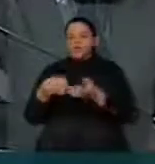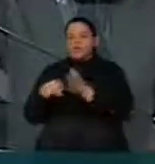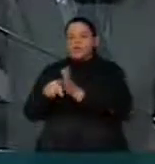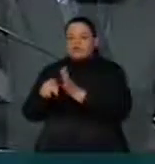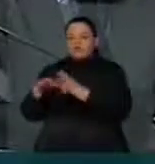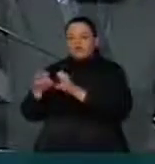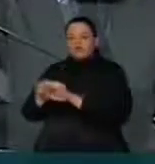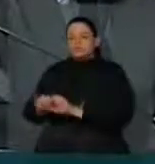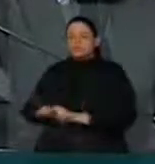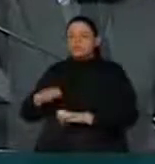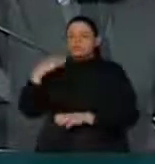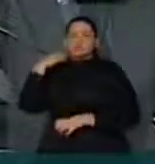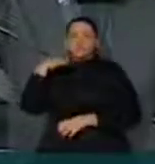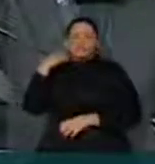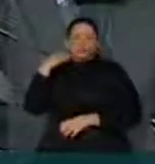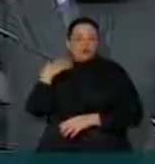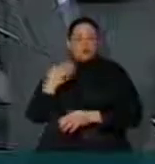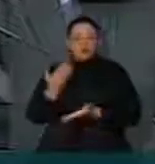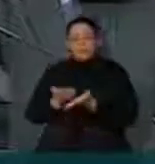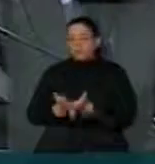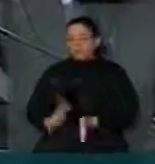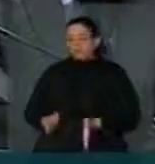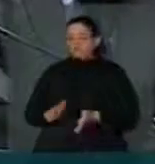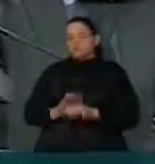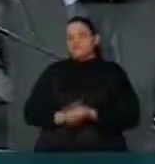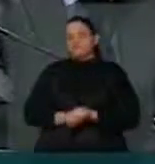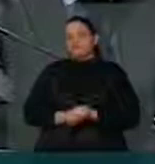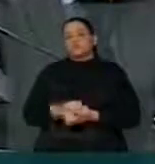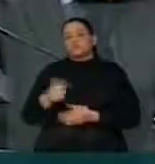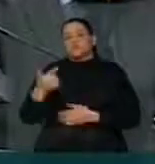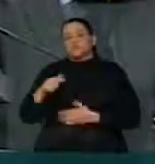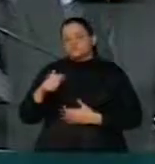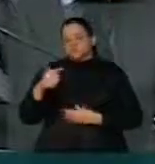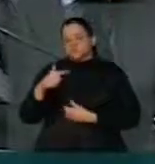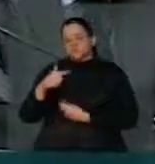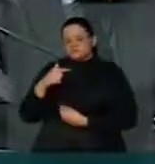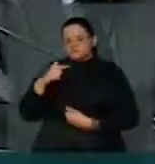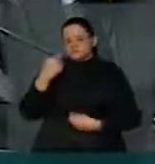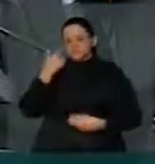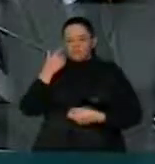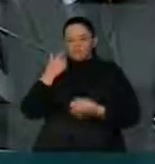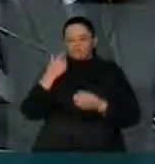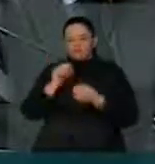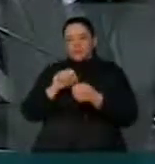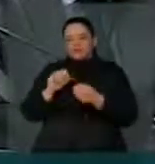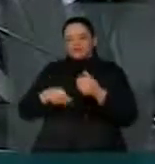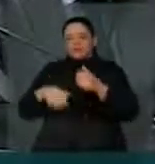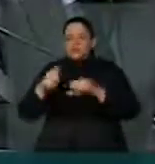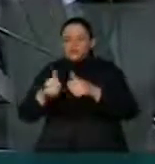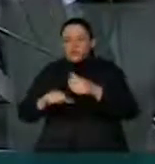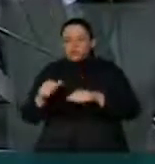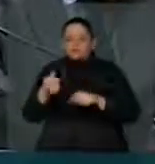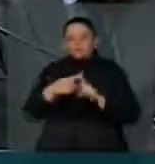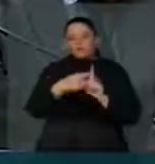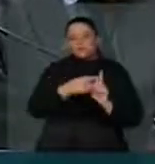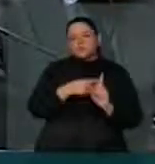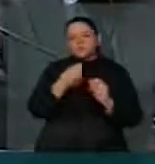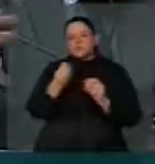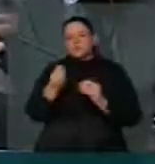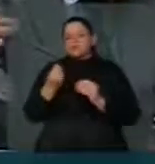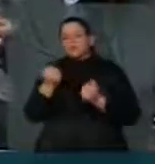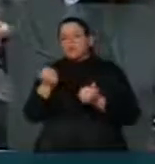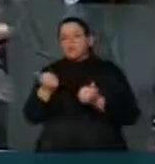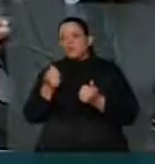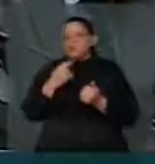caem estas análises na condição da impessoalidade, mas também na análise positiva daquele negócio ou daquele empreendimento que